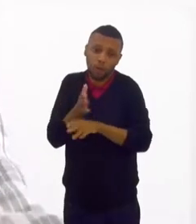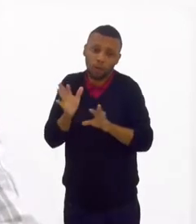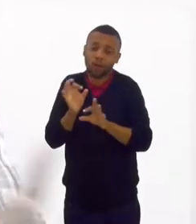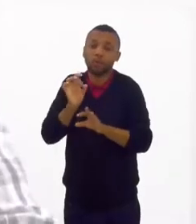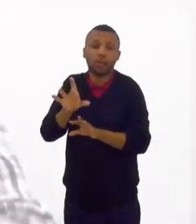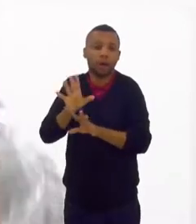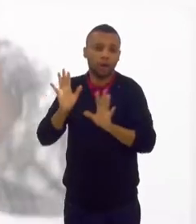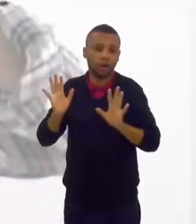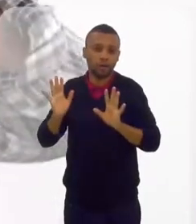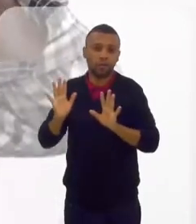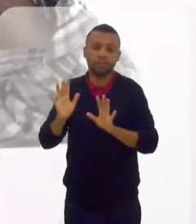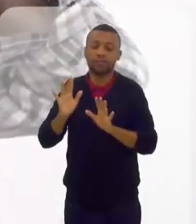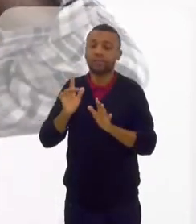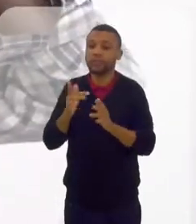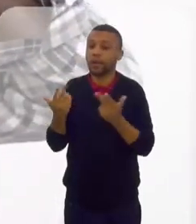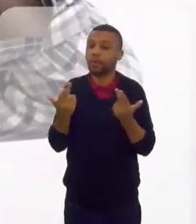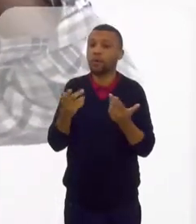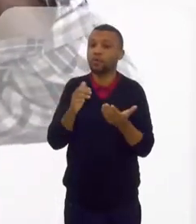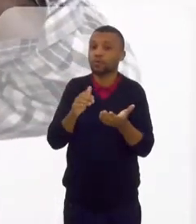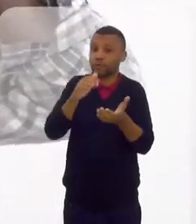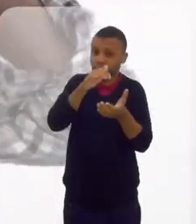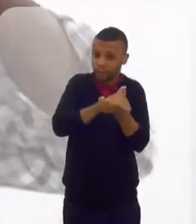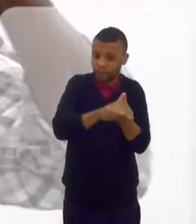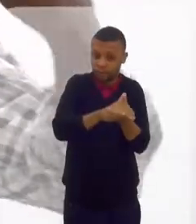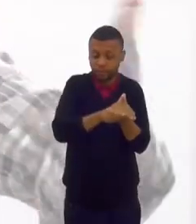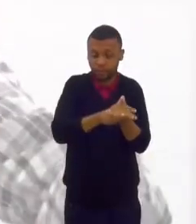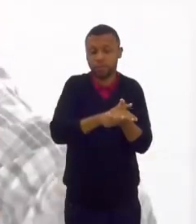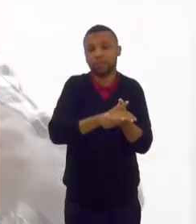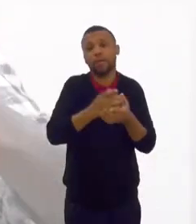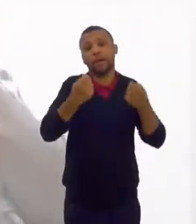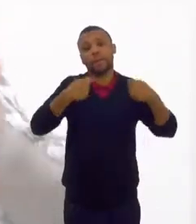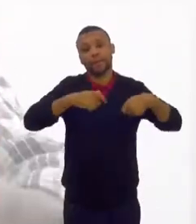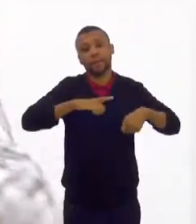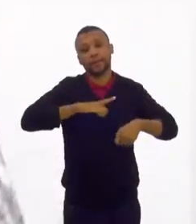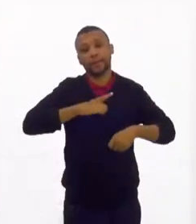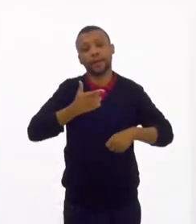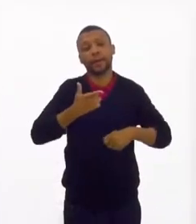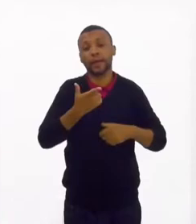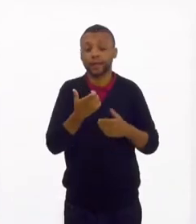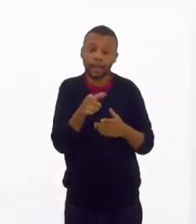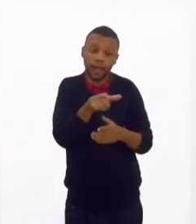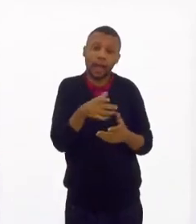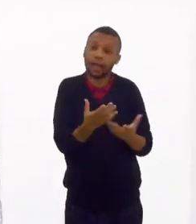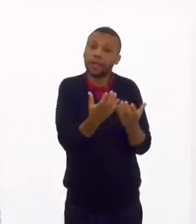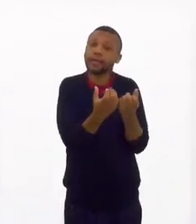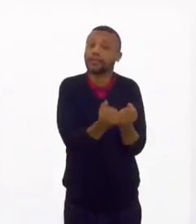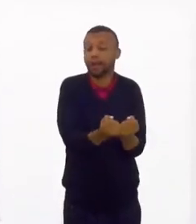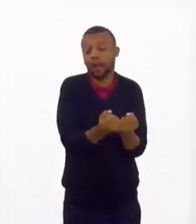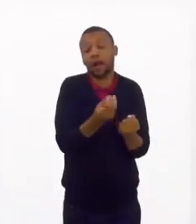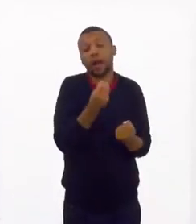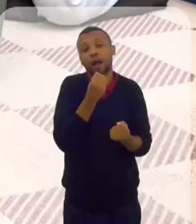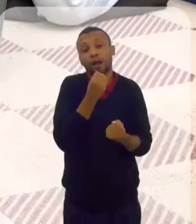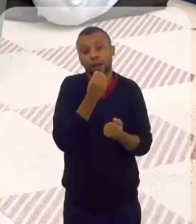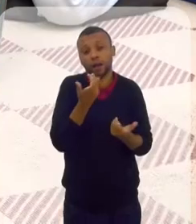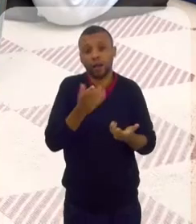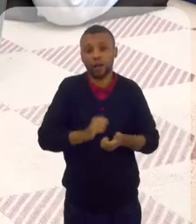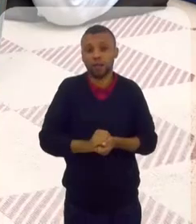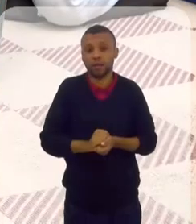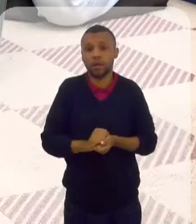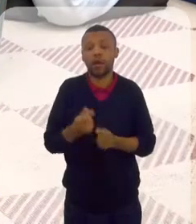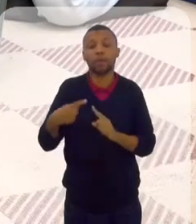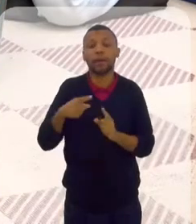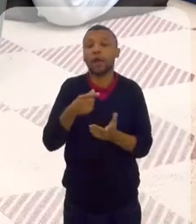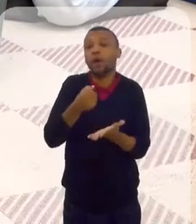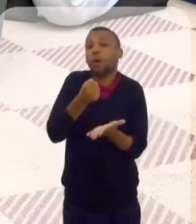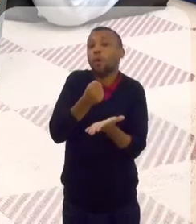Como também no casamento, para que haja casamento tem que ter... Ela aceitar, claro. Porque é um